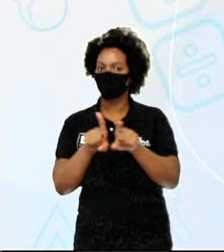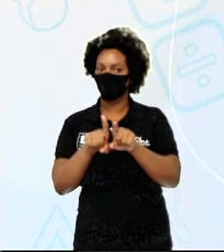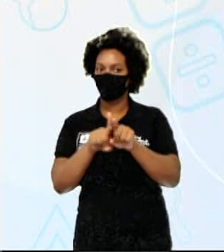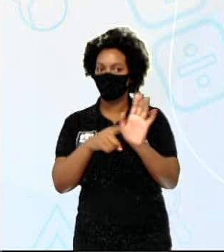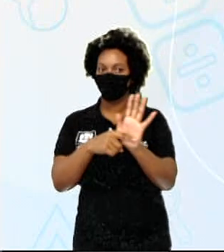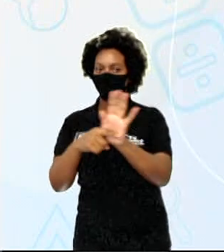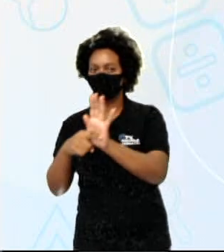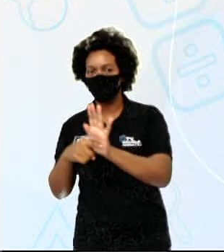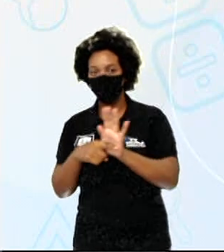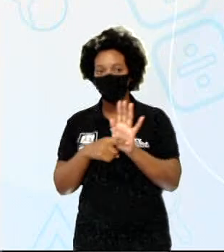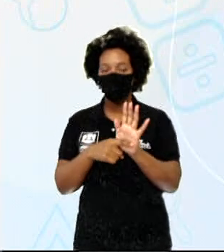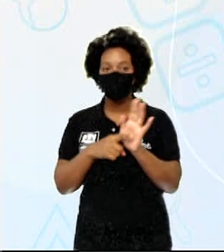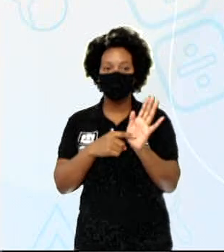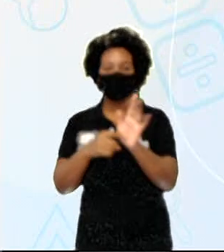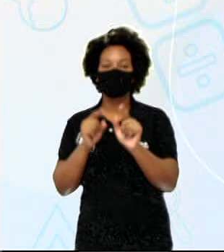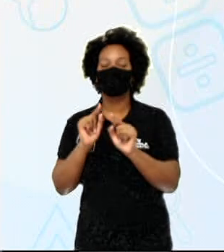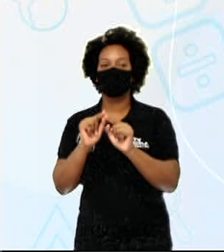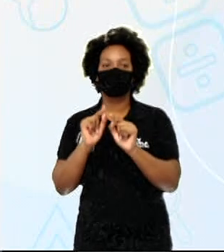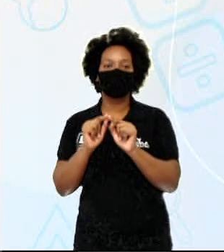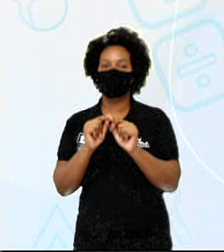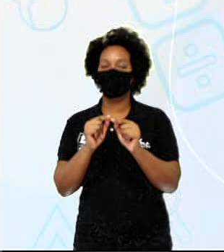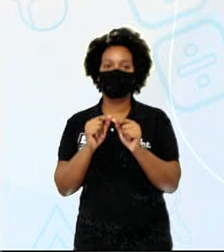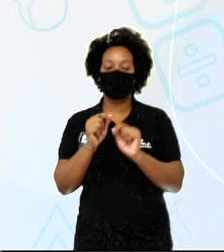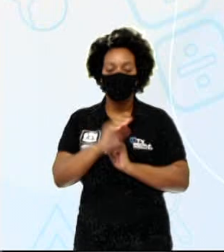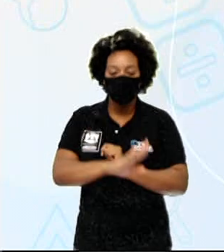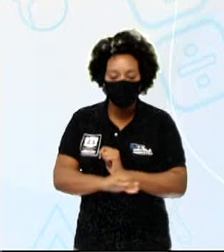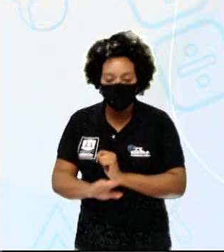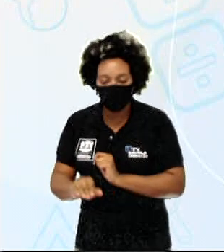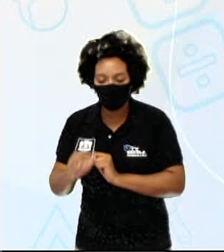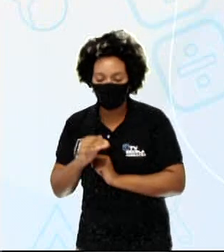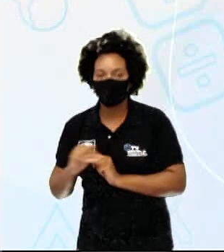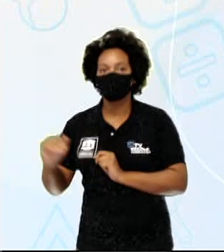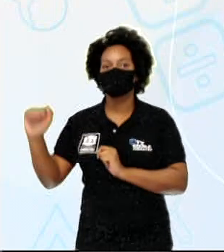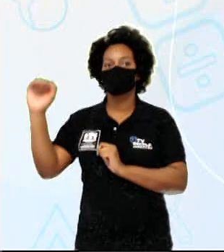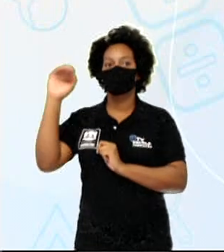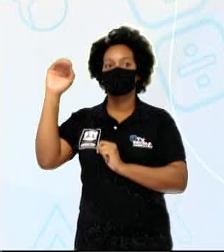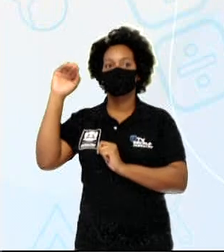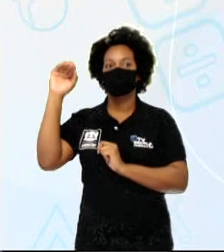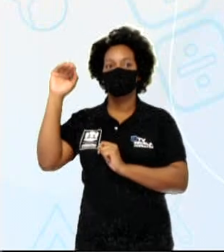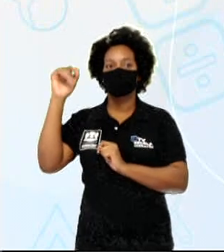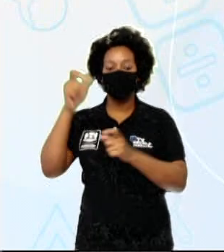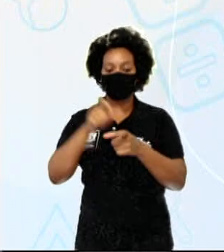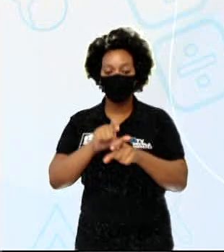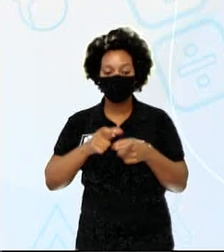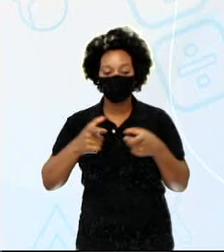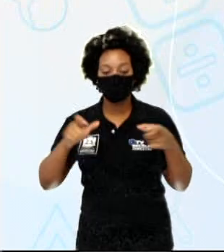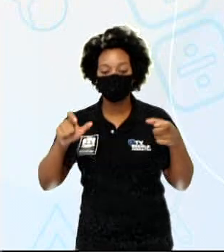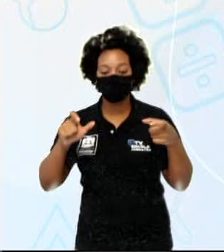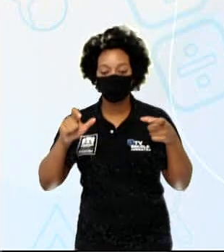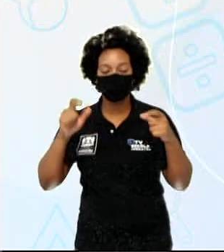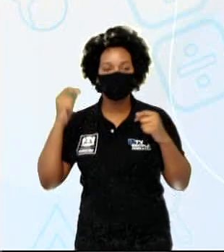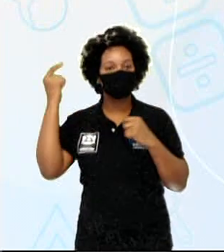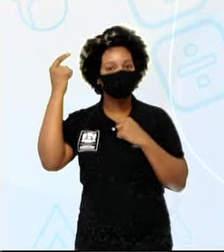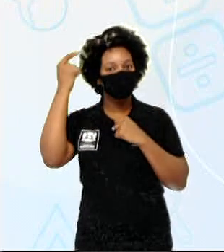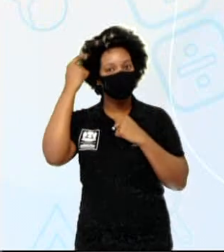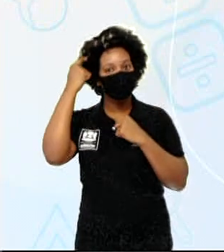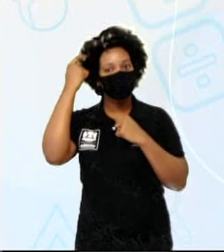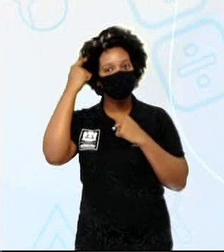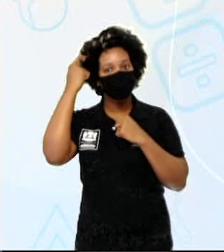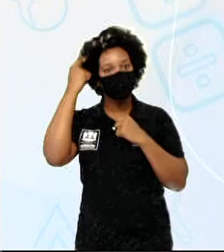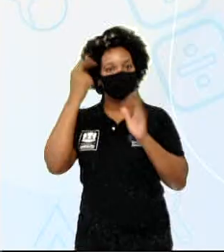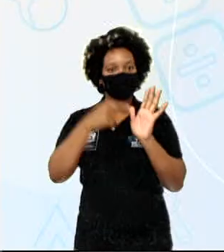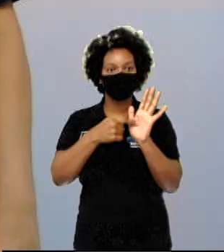ajuda a identificar se é um adulto ou uma criança. E o crânio, professora? O crânio dá muitas